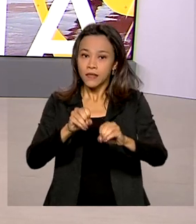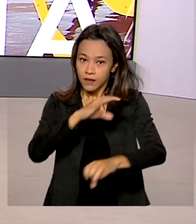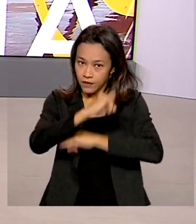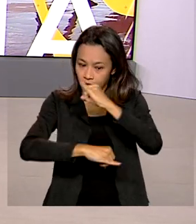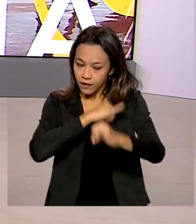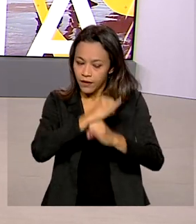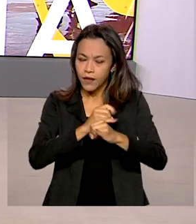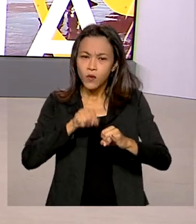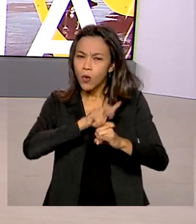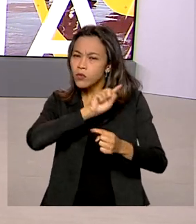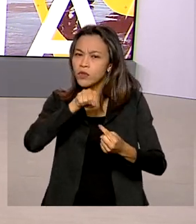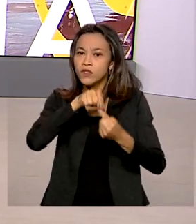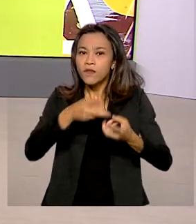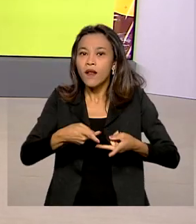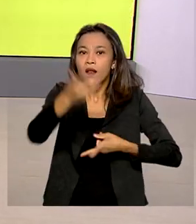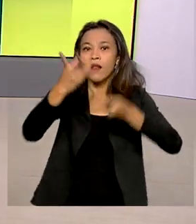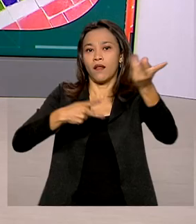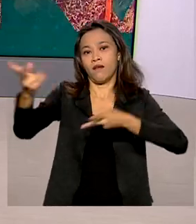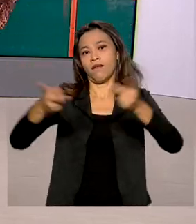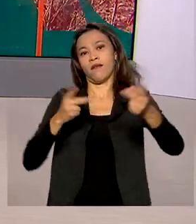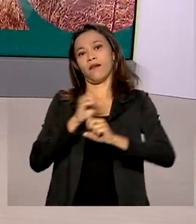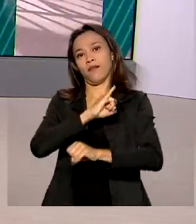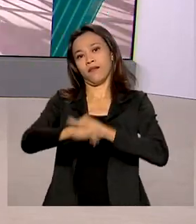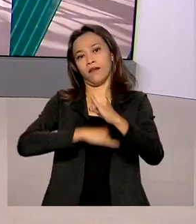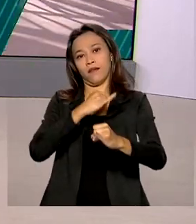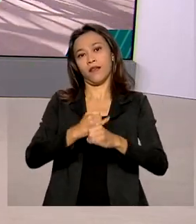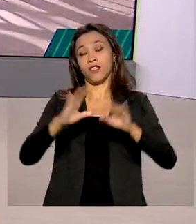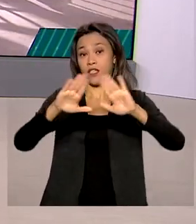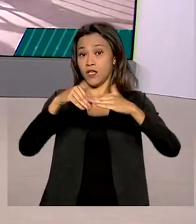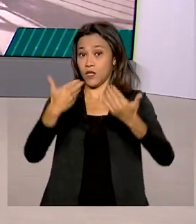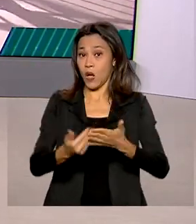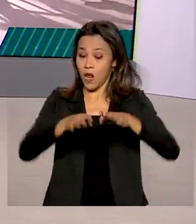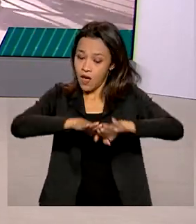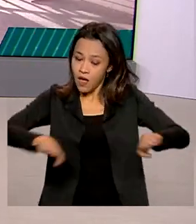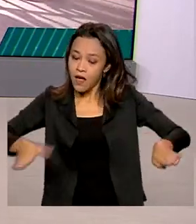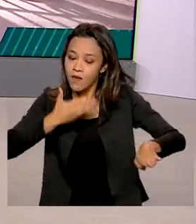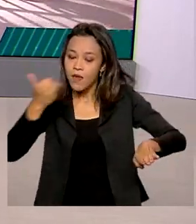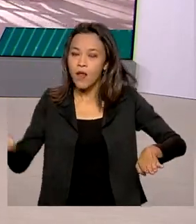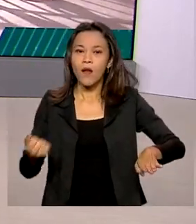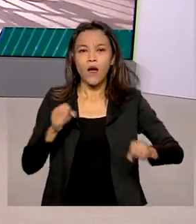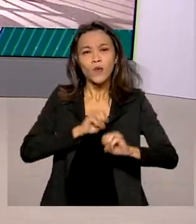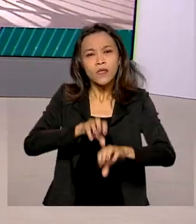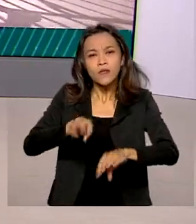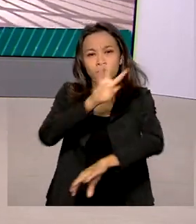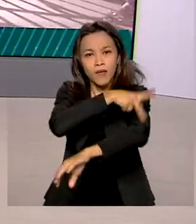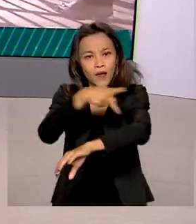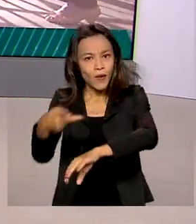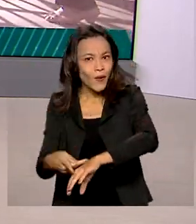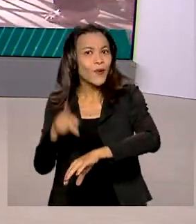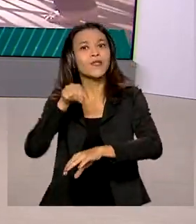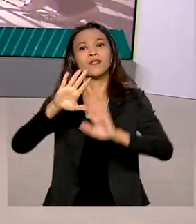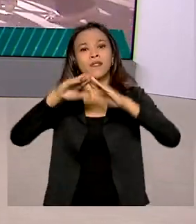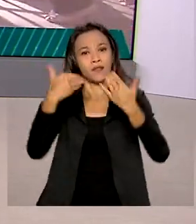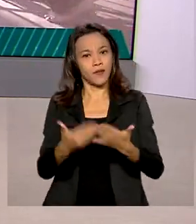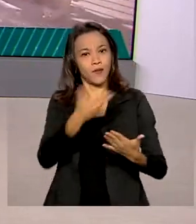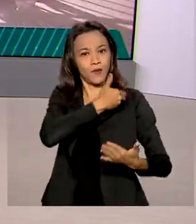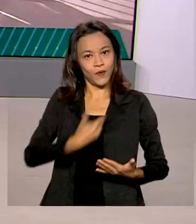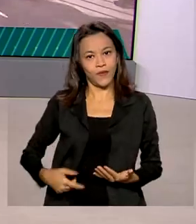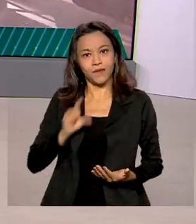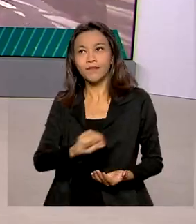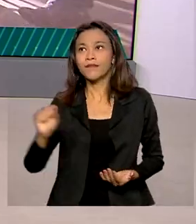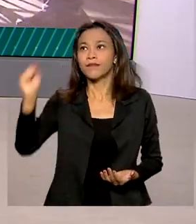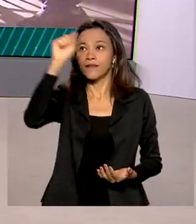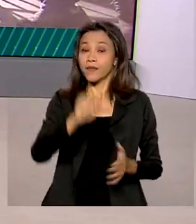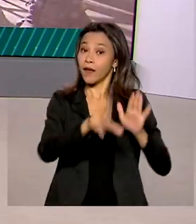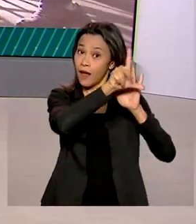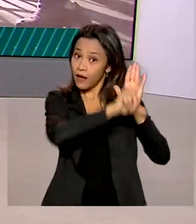à internet em alta velocidade para a educação básica e melhorar o uso pedagógico de tecnologias digitais nas escolas públicas. A lei também